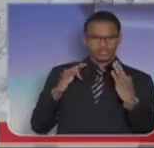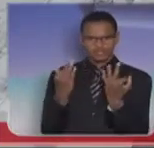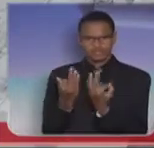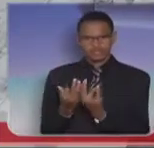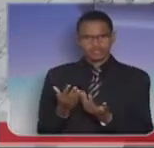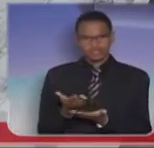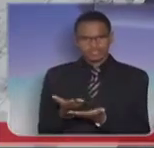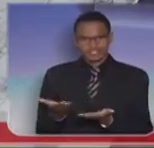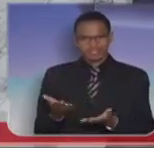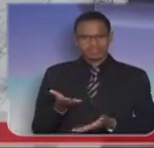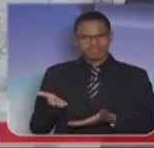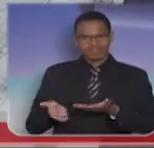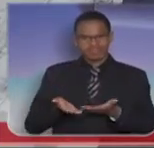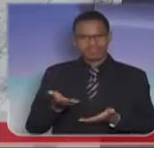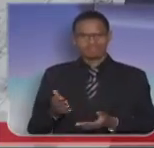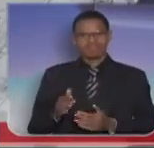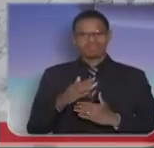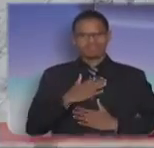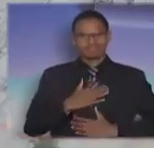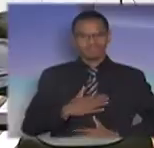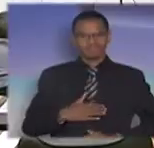desses três jovens soldados. Muito obrigado, senhora presidente.